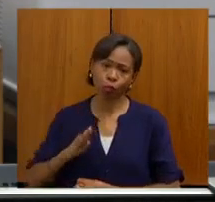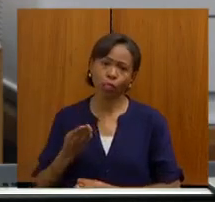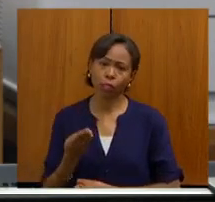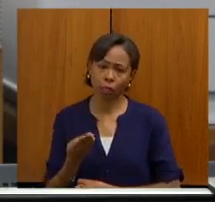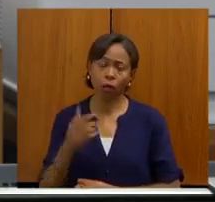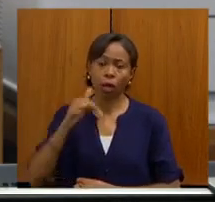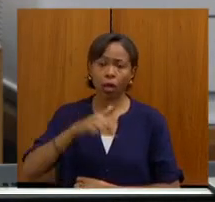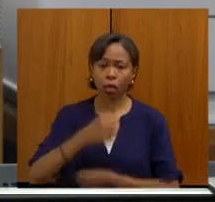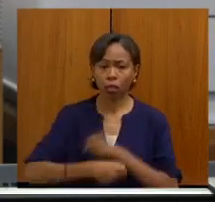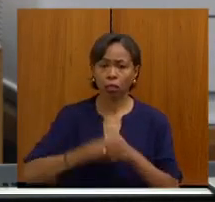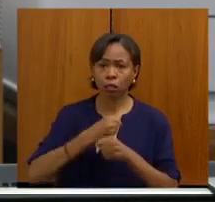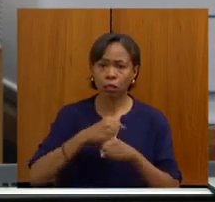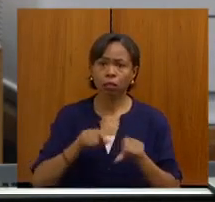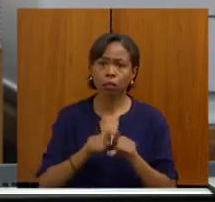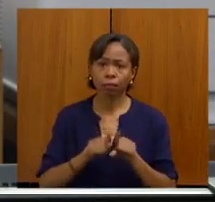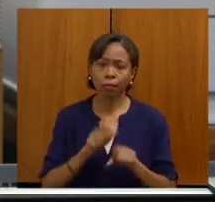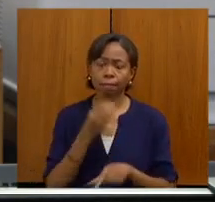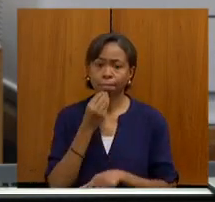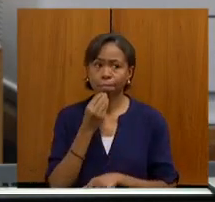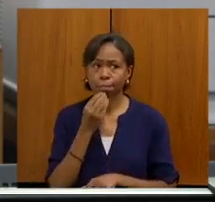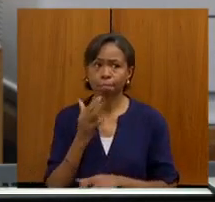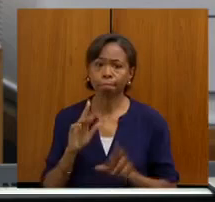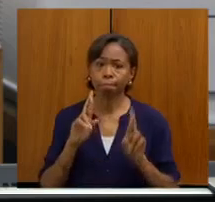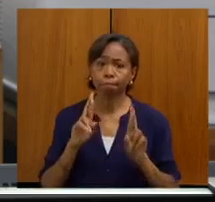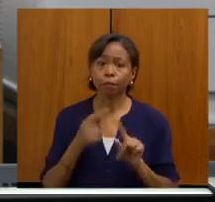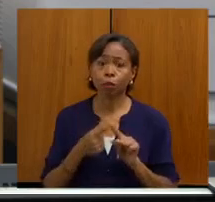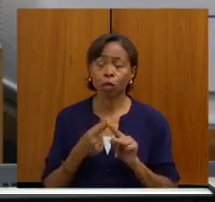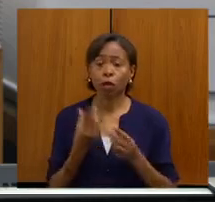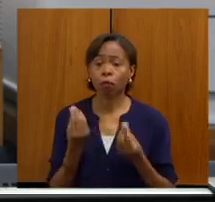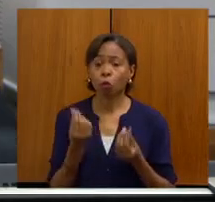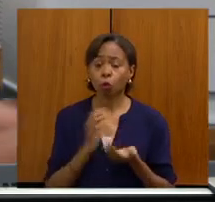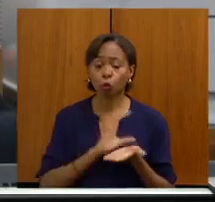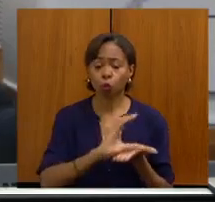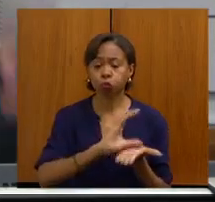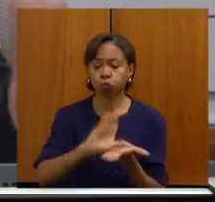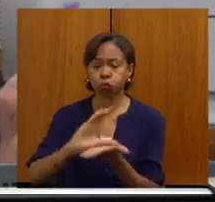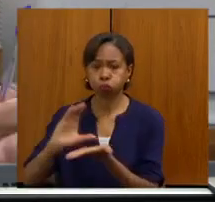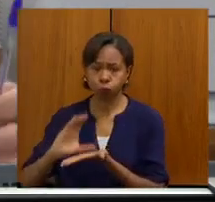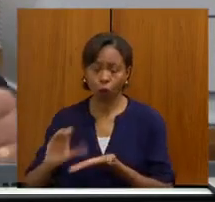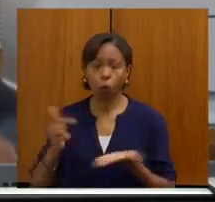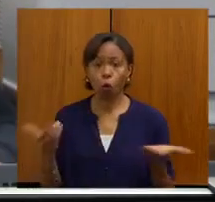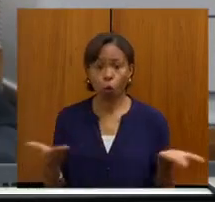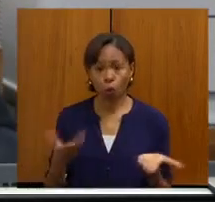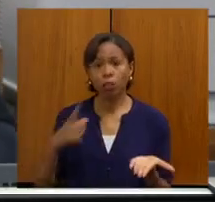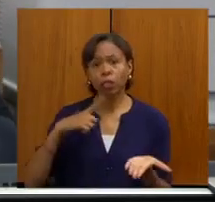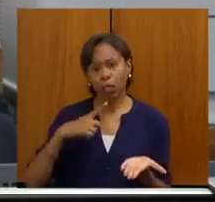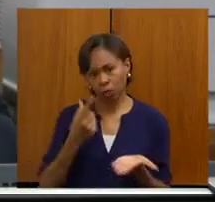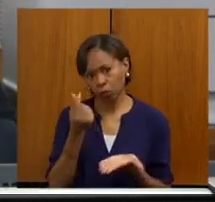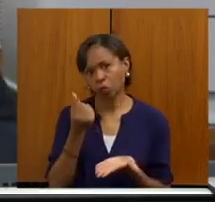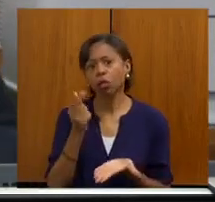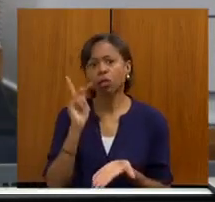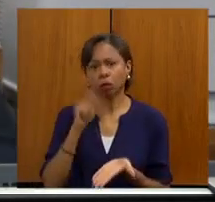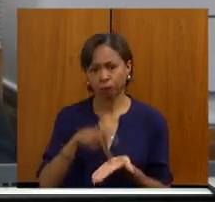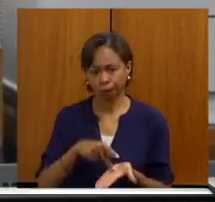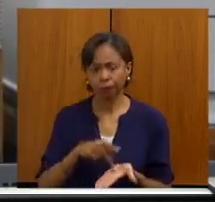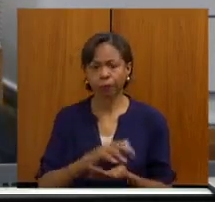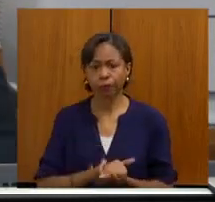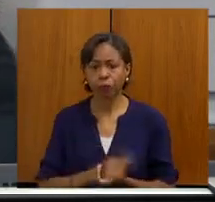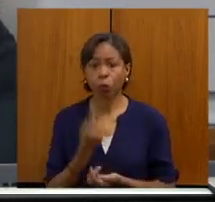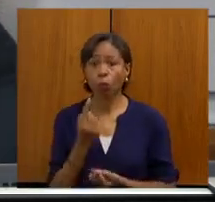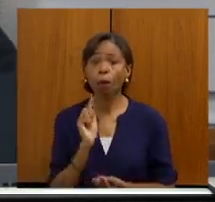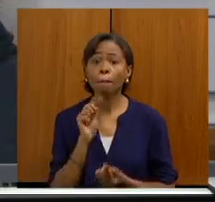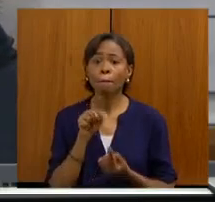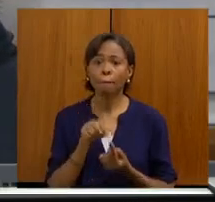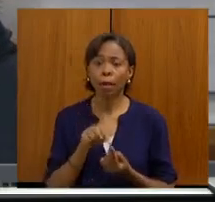esse ano também há uma expectativa, porque a gente está mandando muito recurso, porque agora a gente tem um recurso de verdade. Uma das metas que a gente